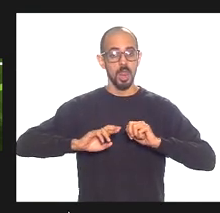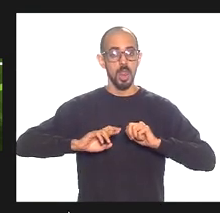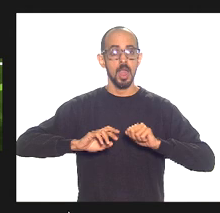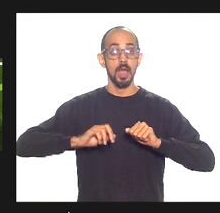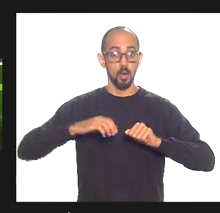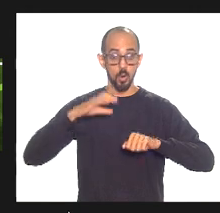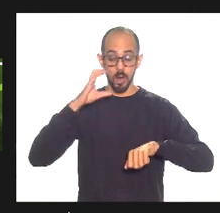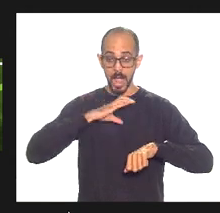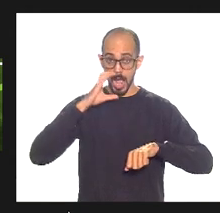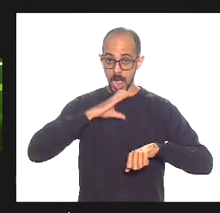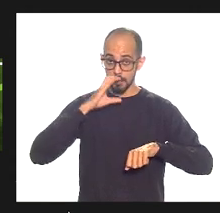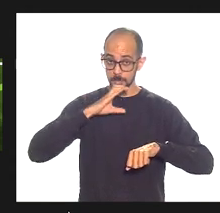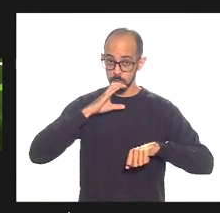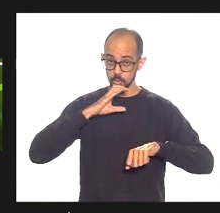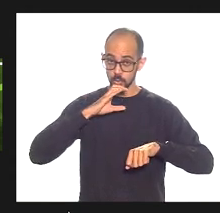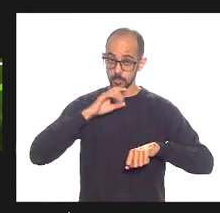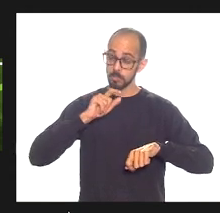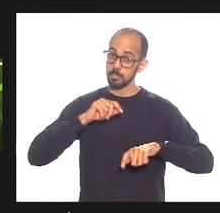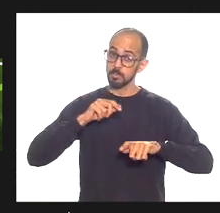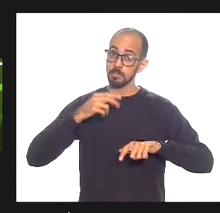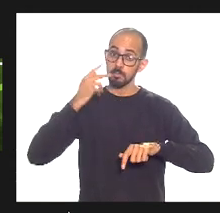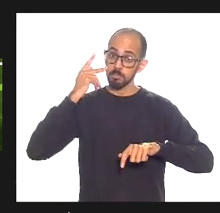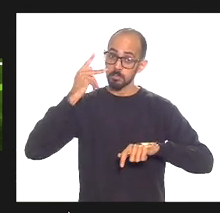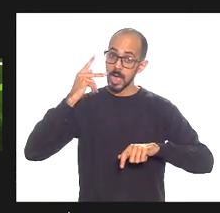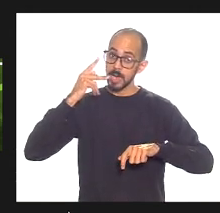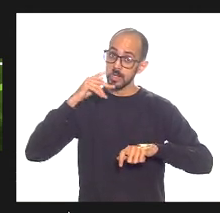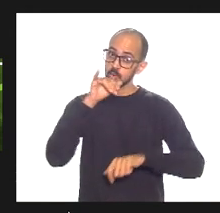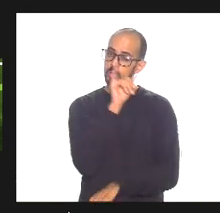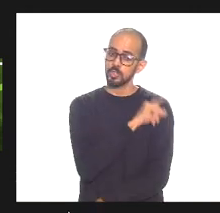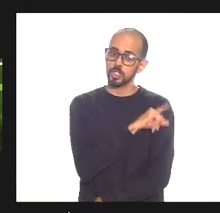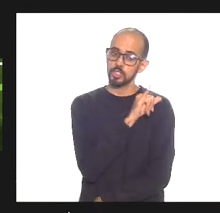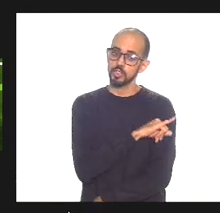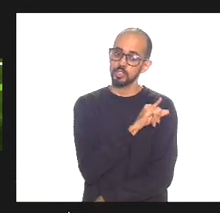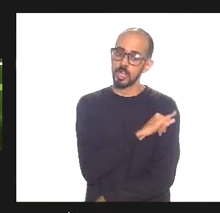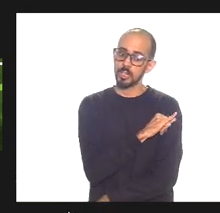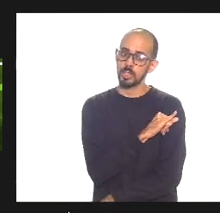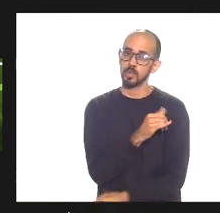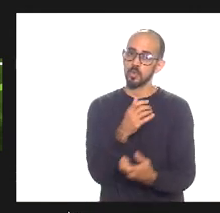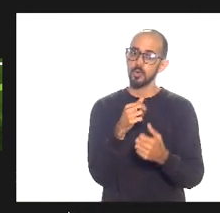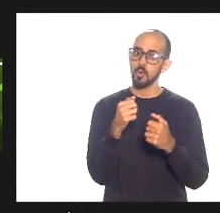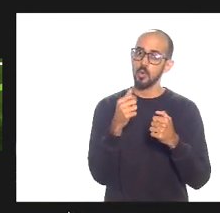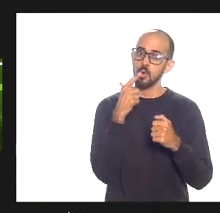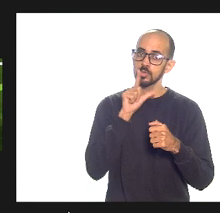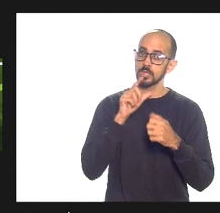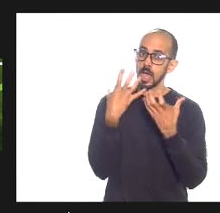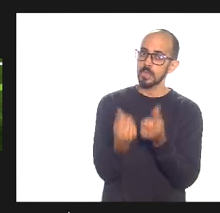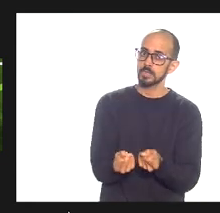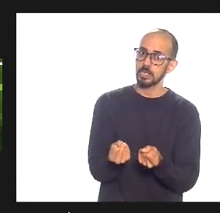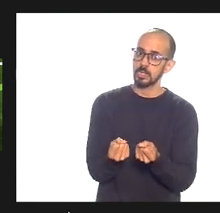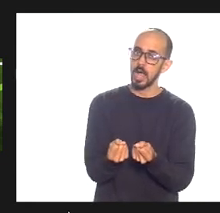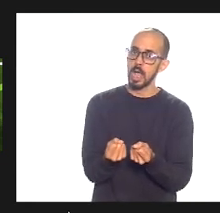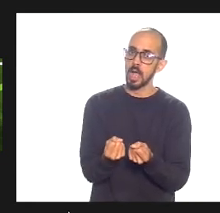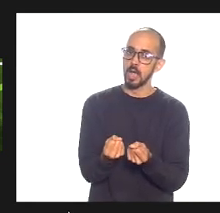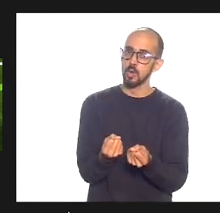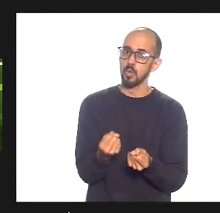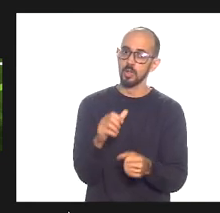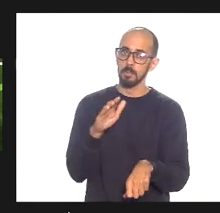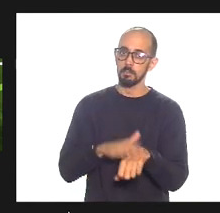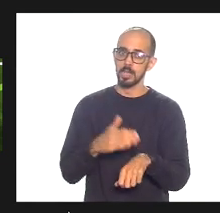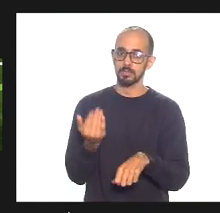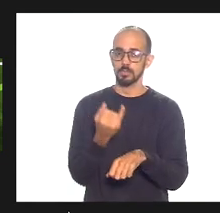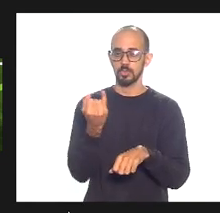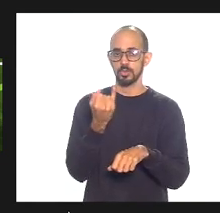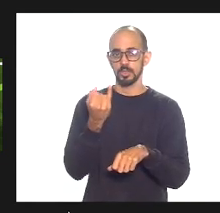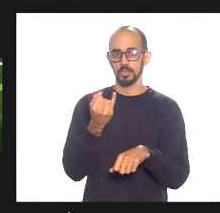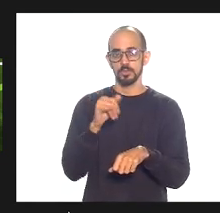necessária para que o Rio de Janeiro possa em fazendo parte do regime possa cumprir com aquilo que é fundamental não atrasar salários